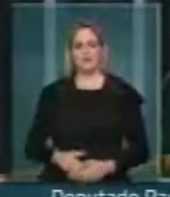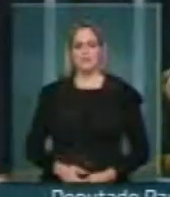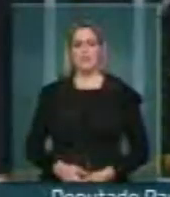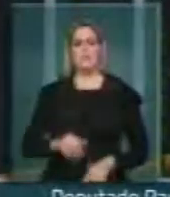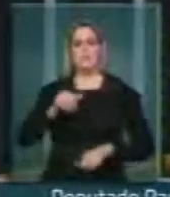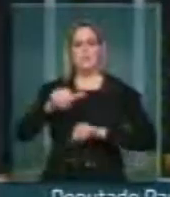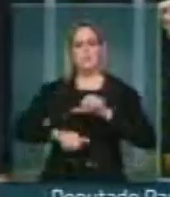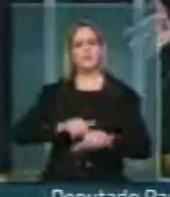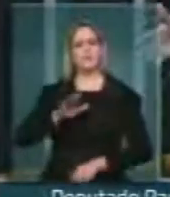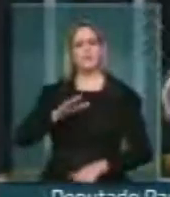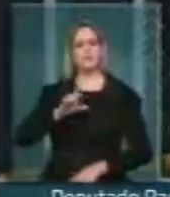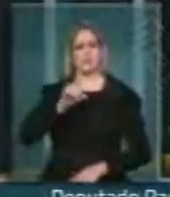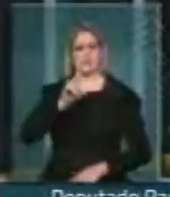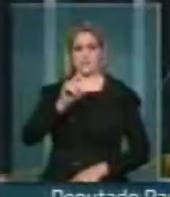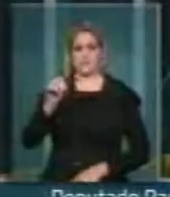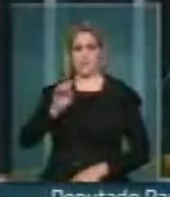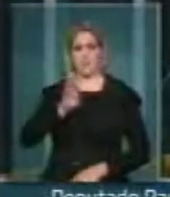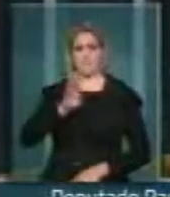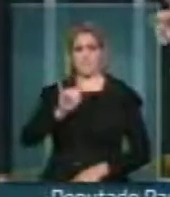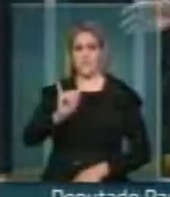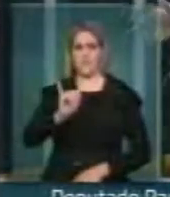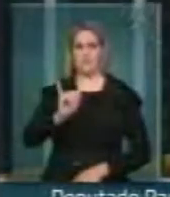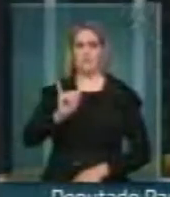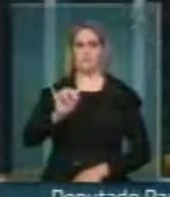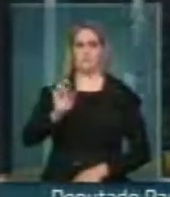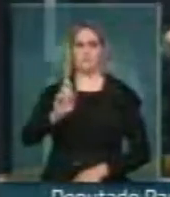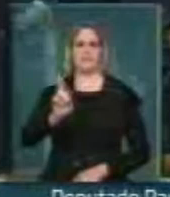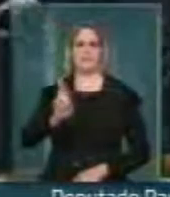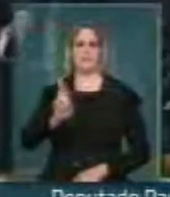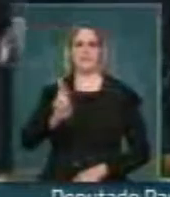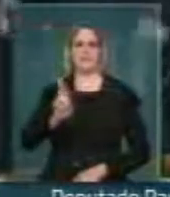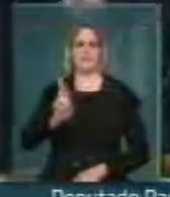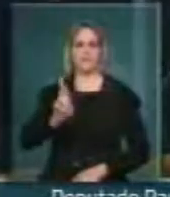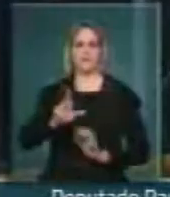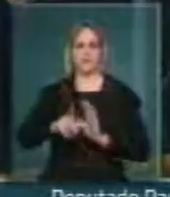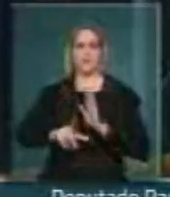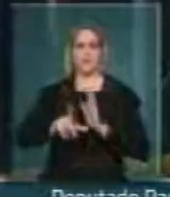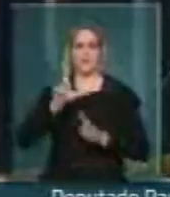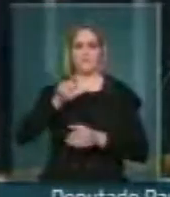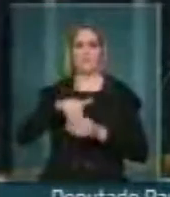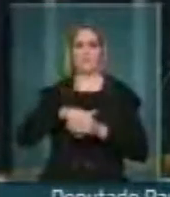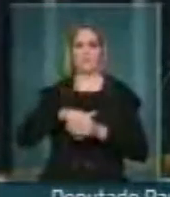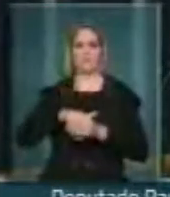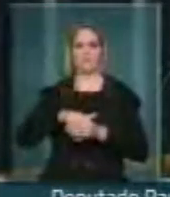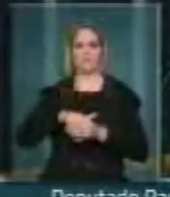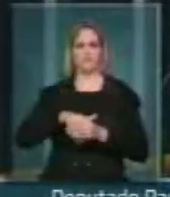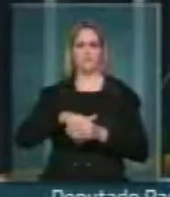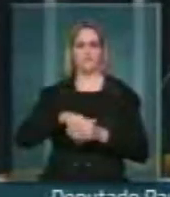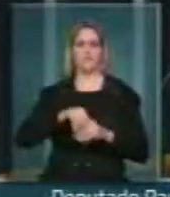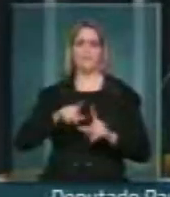100 bilhões de reais para a votação com uma antecedência mínima, o que não permitiu